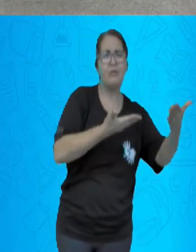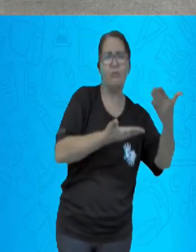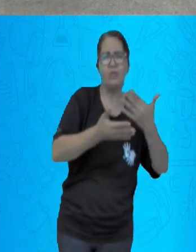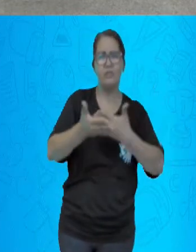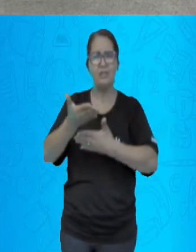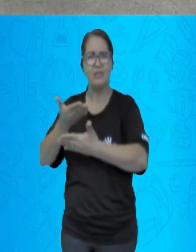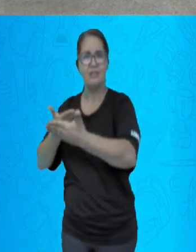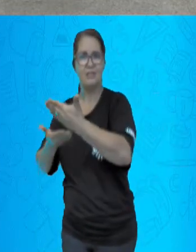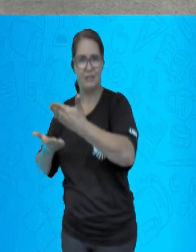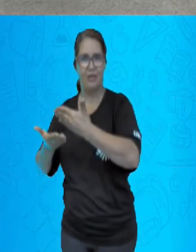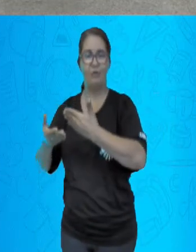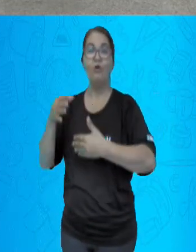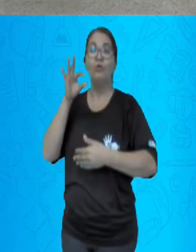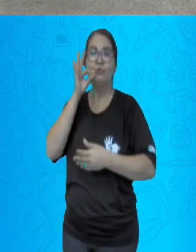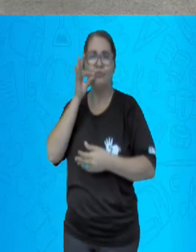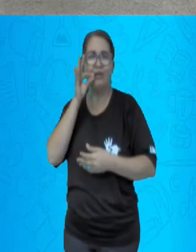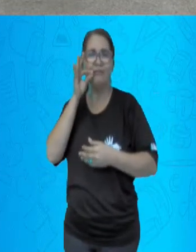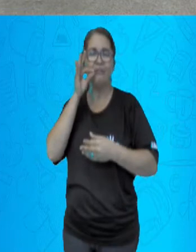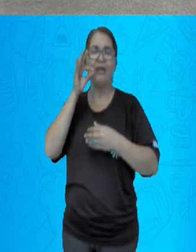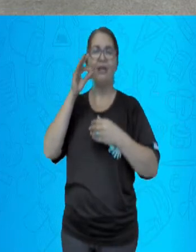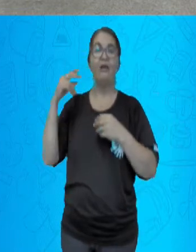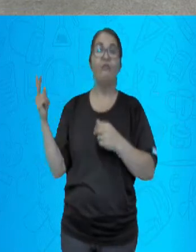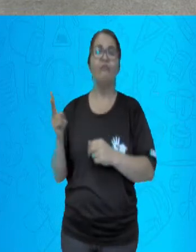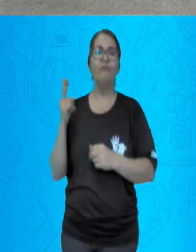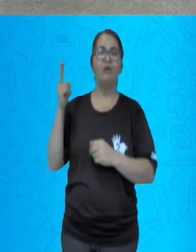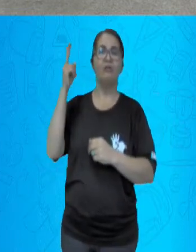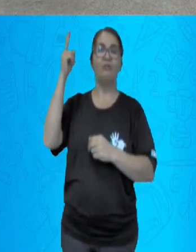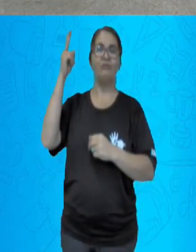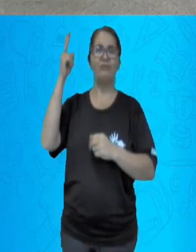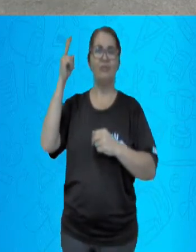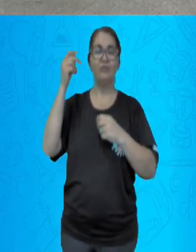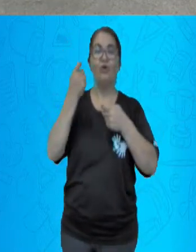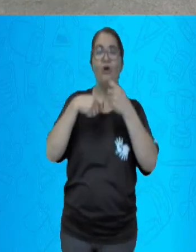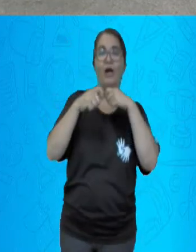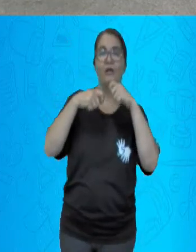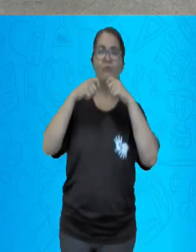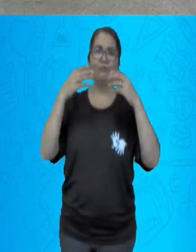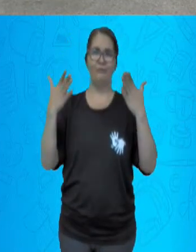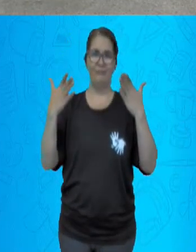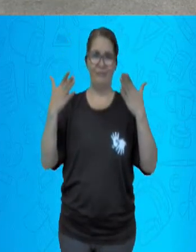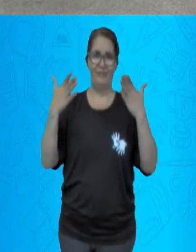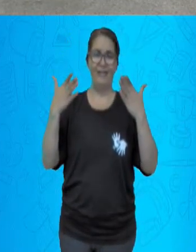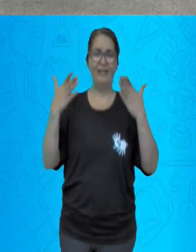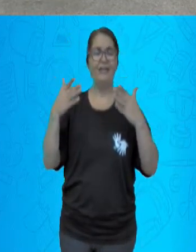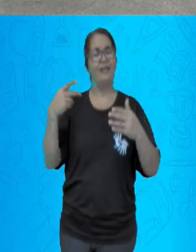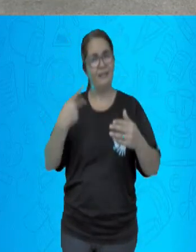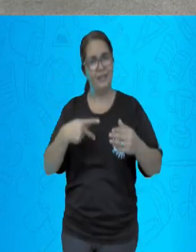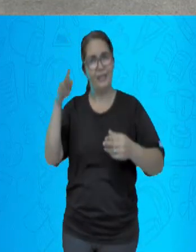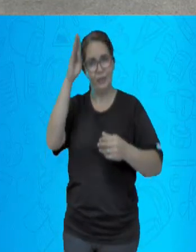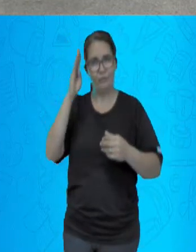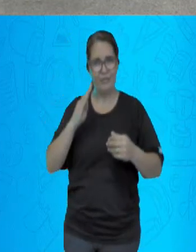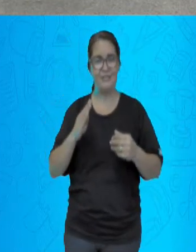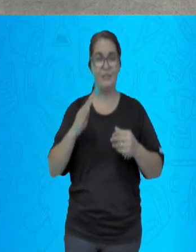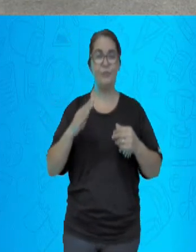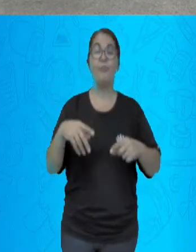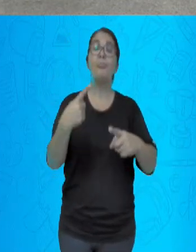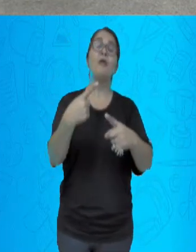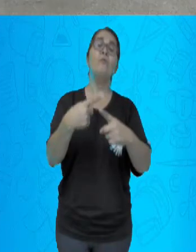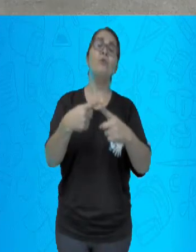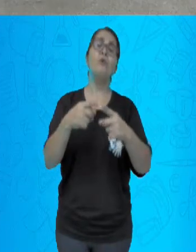presença dos imigrantes nos centros urbanos proporcionou o aparecimento de empregos urbanos